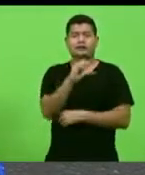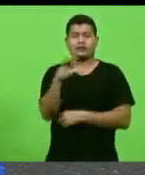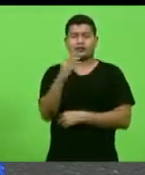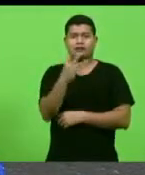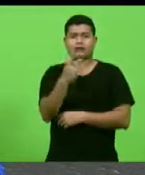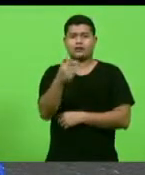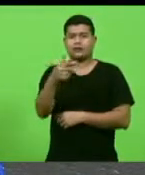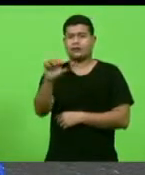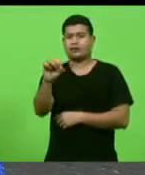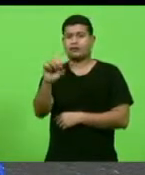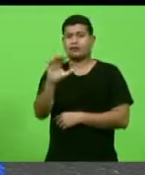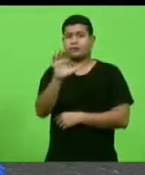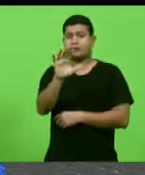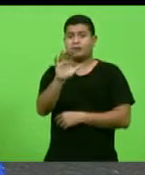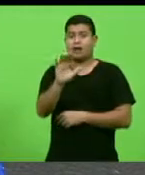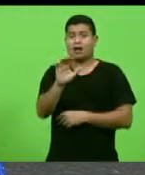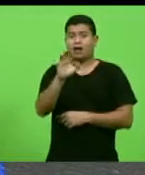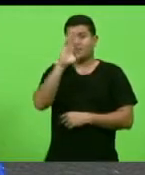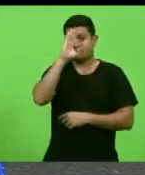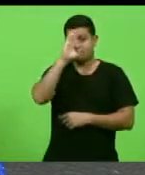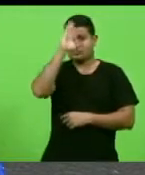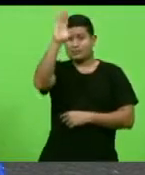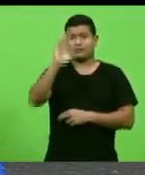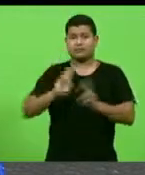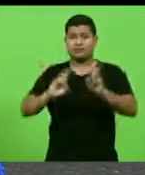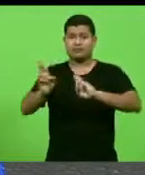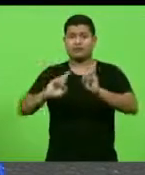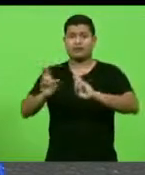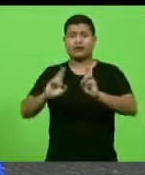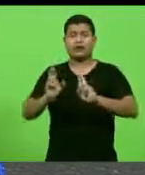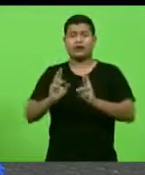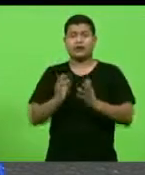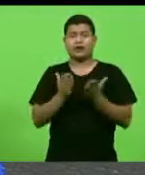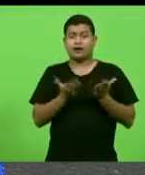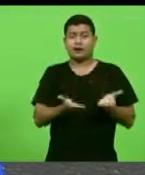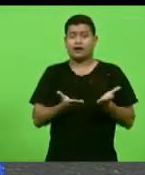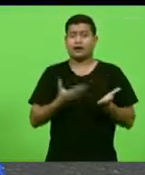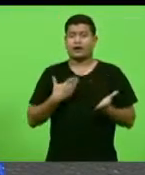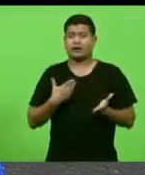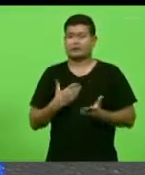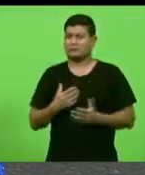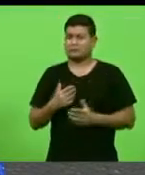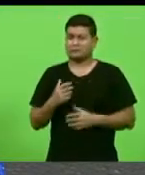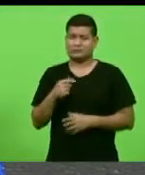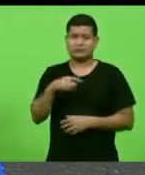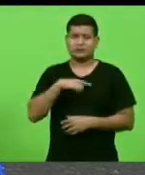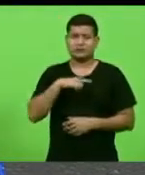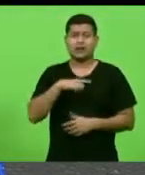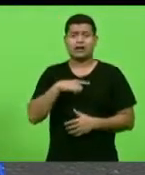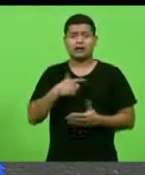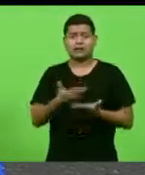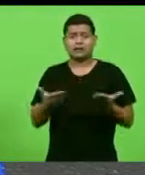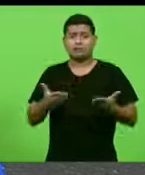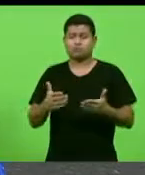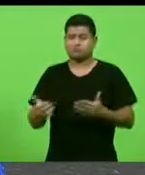mas esta é a rodovia que acumula mais mortes no nosso Estado.